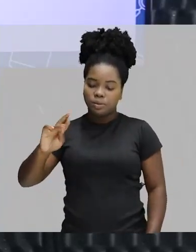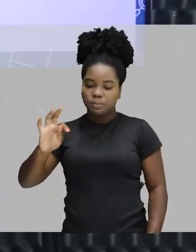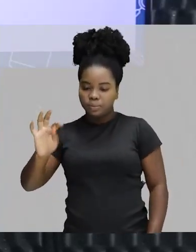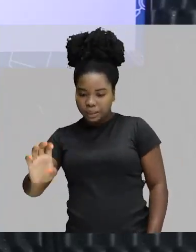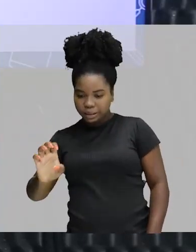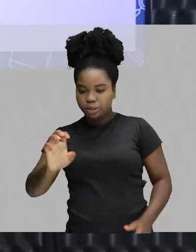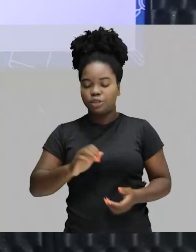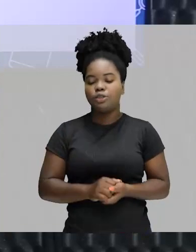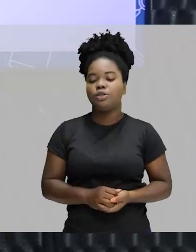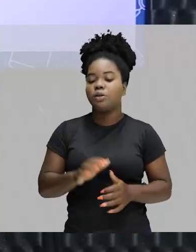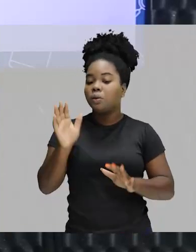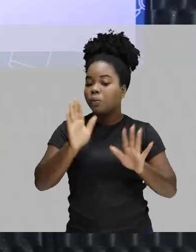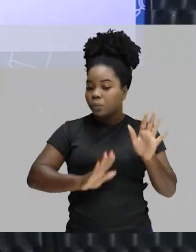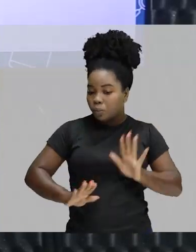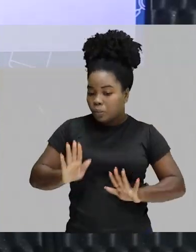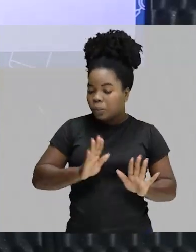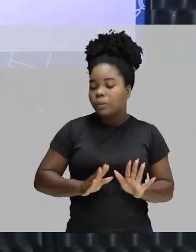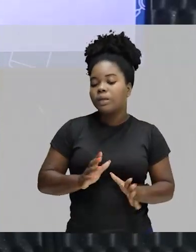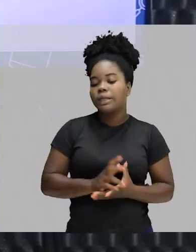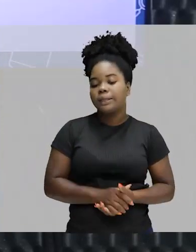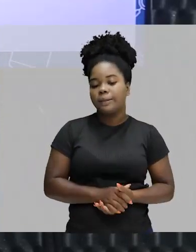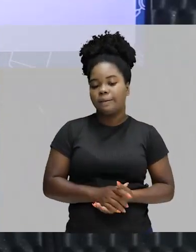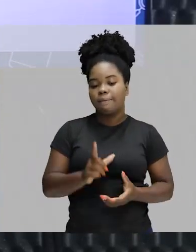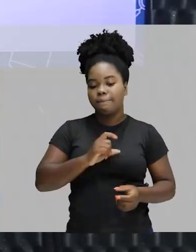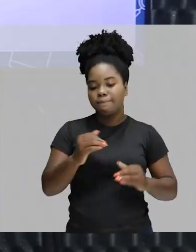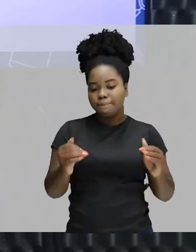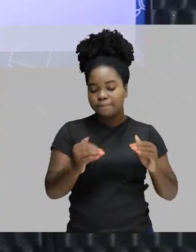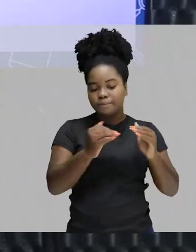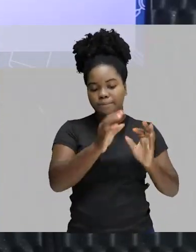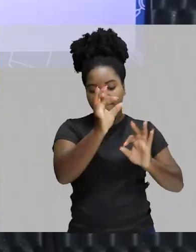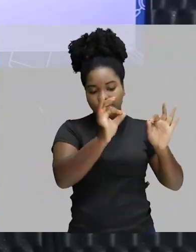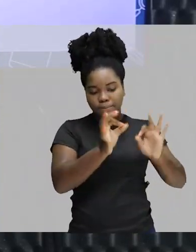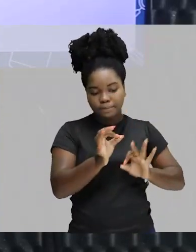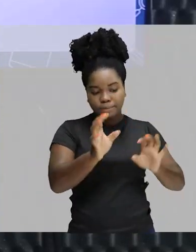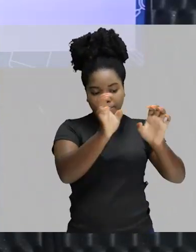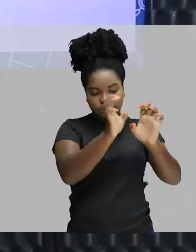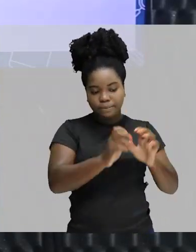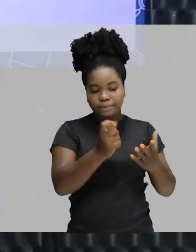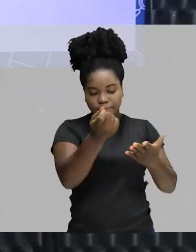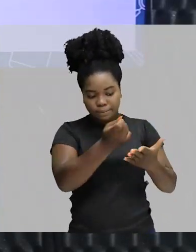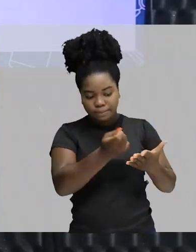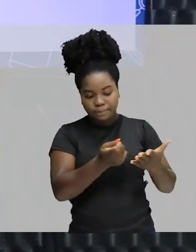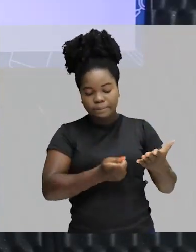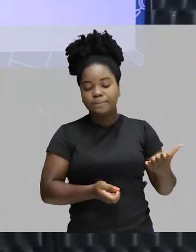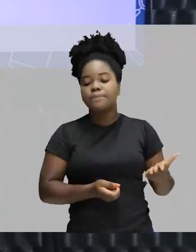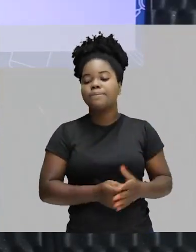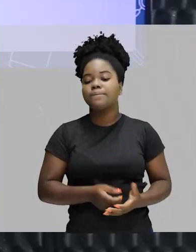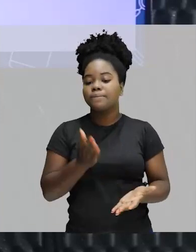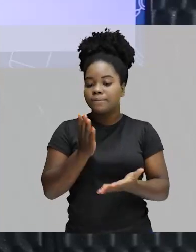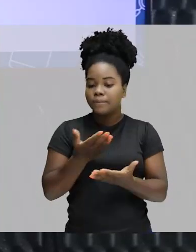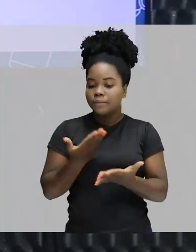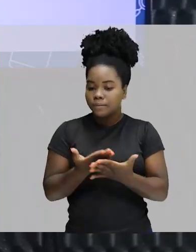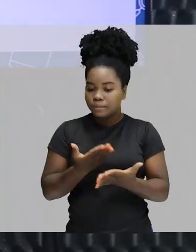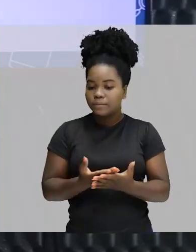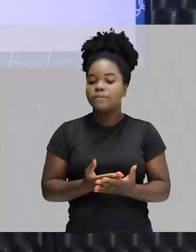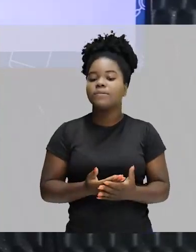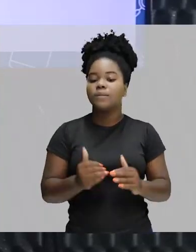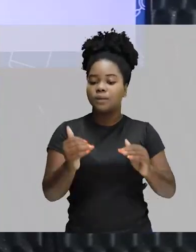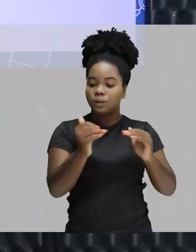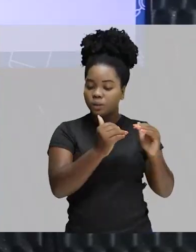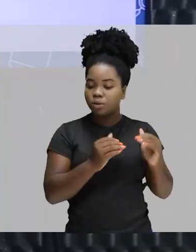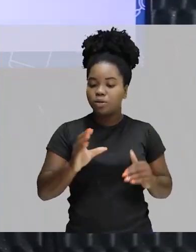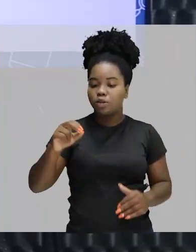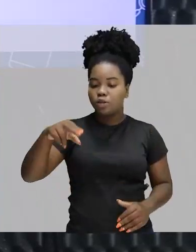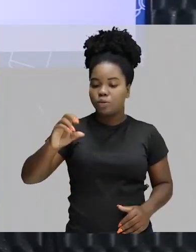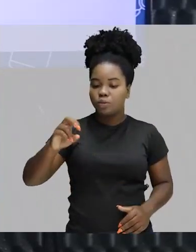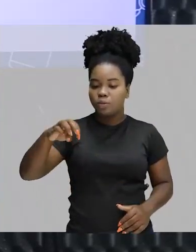muito cuidado que isso aí já faz toda aquela questão da concordância. Certamente vocês ainda vão estudar sobre concordância nominal. Nós temos